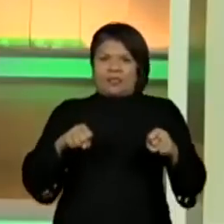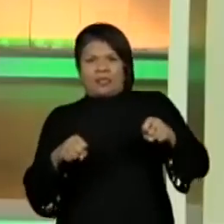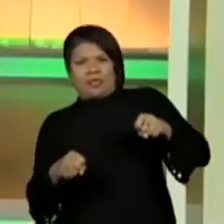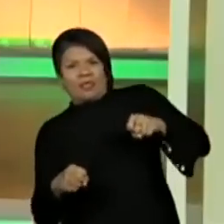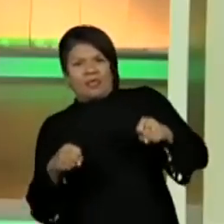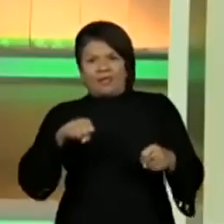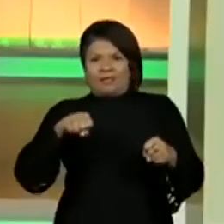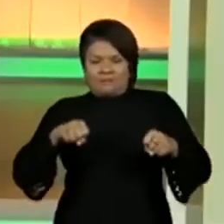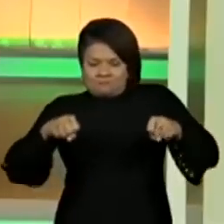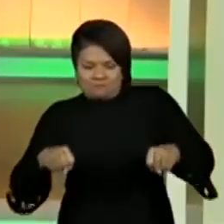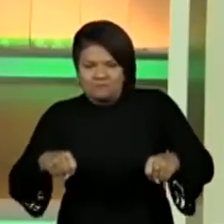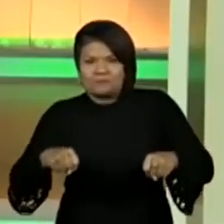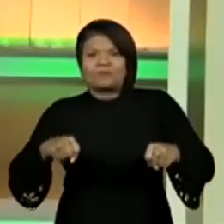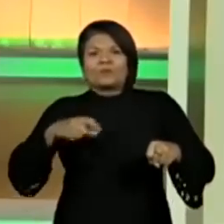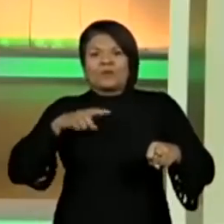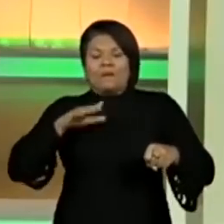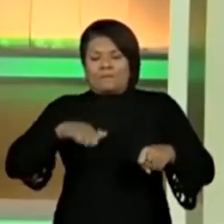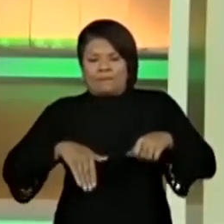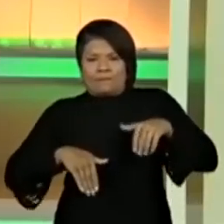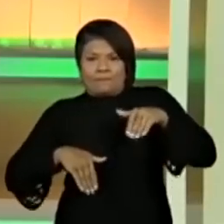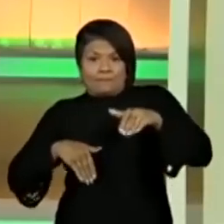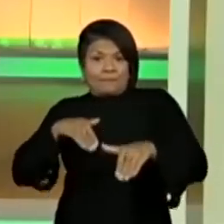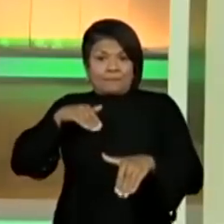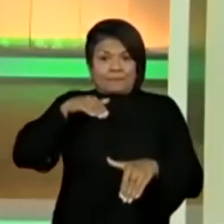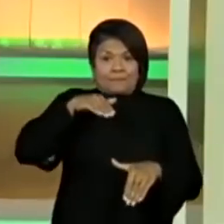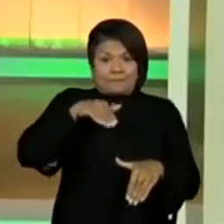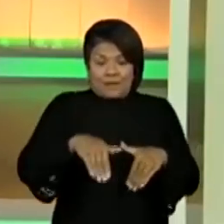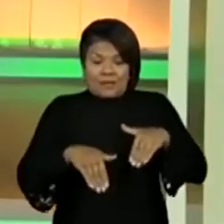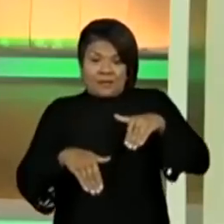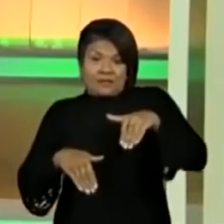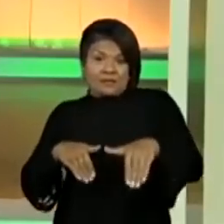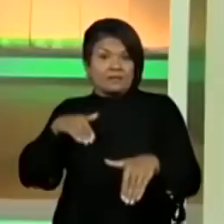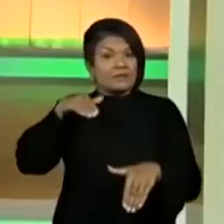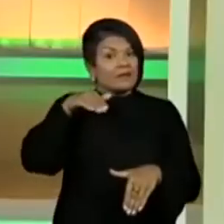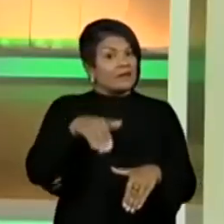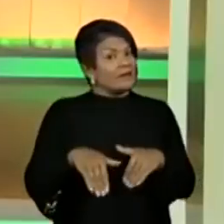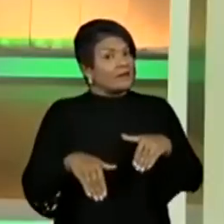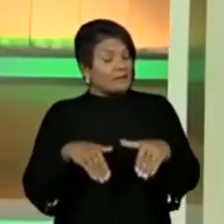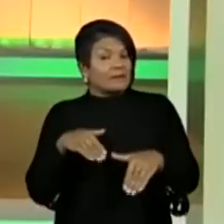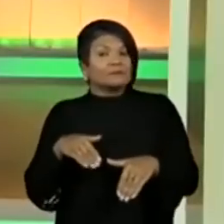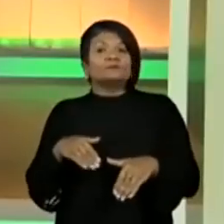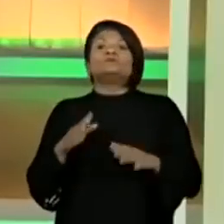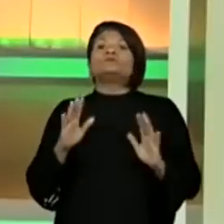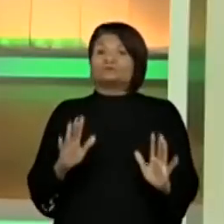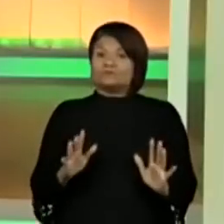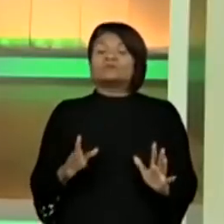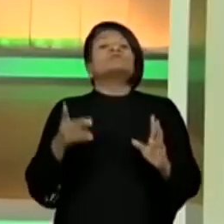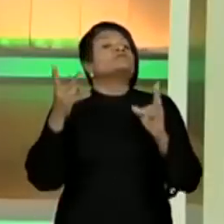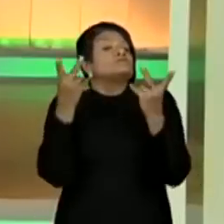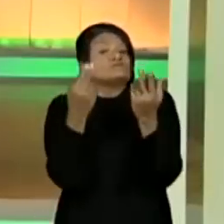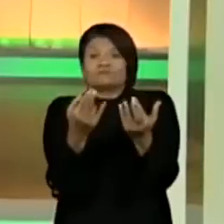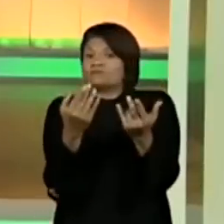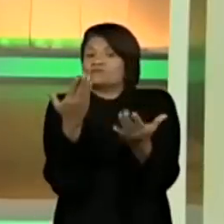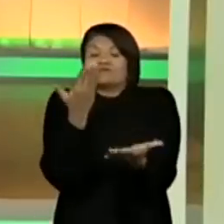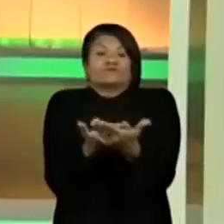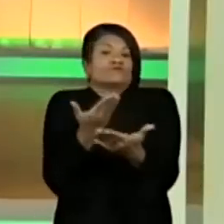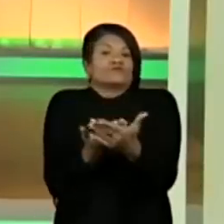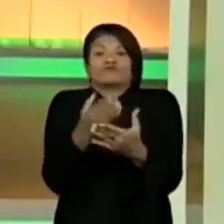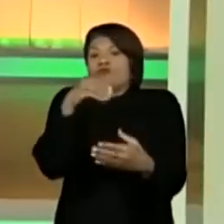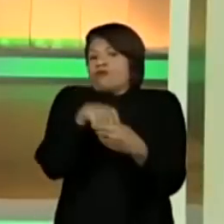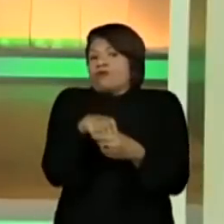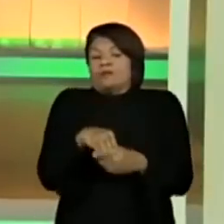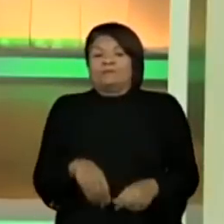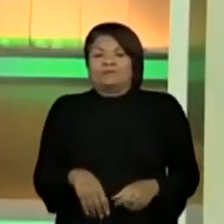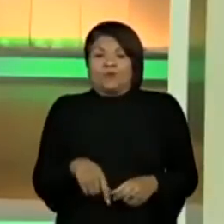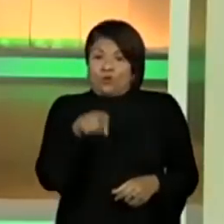parada, pedalar a bicicleta com ela em movimento. O mesmo ocorre na escola. Ou seja, para que você